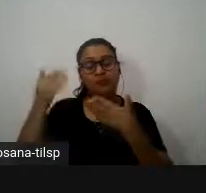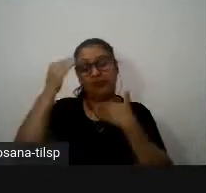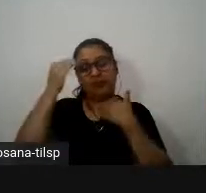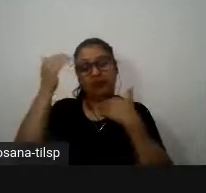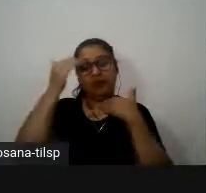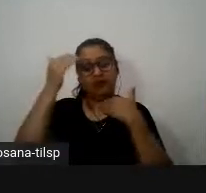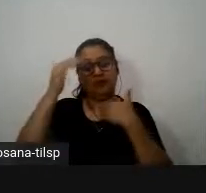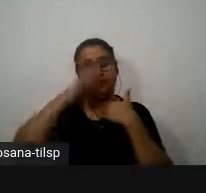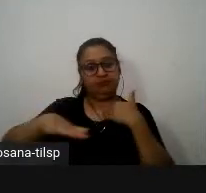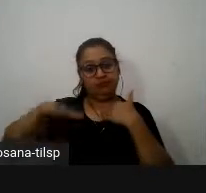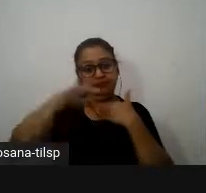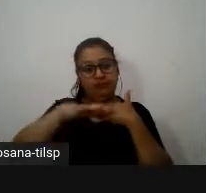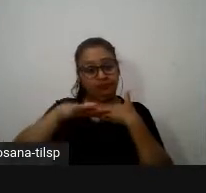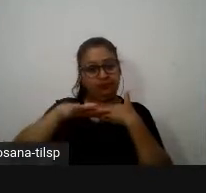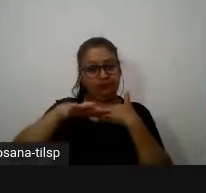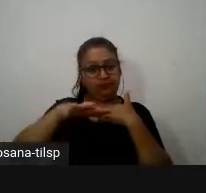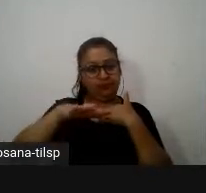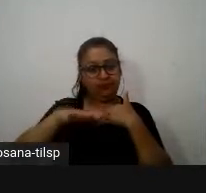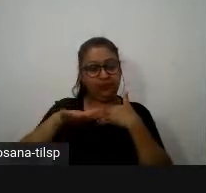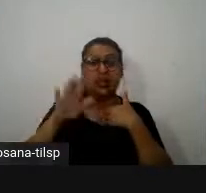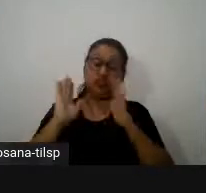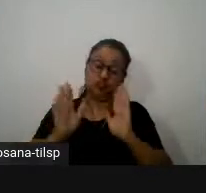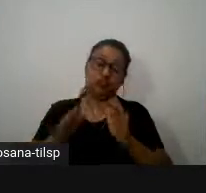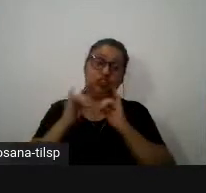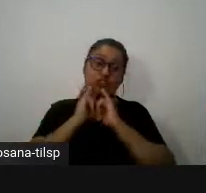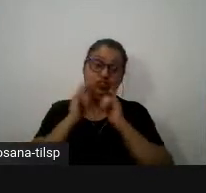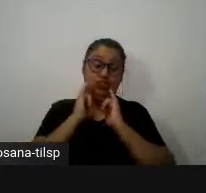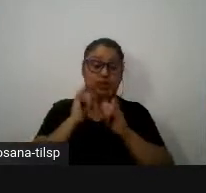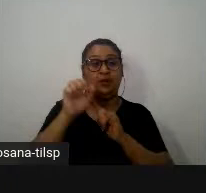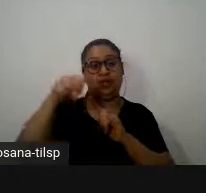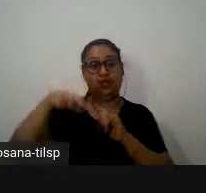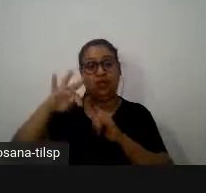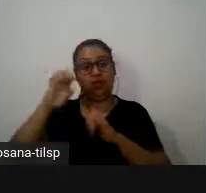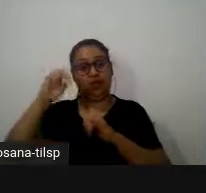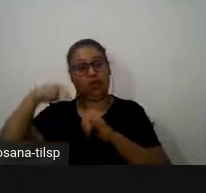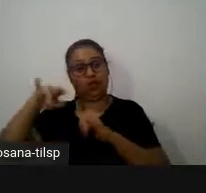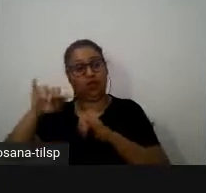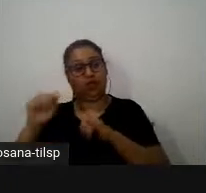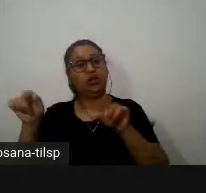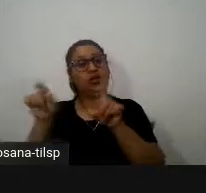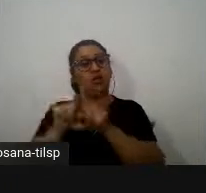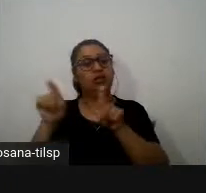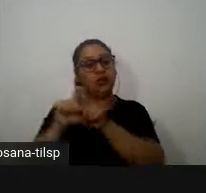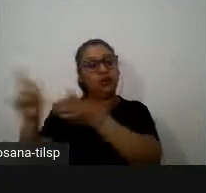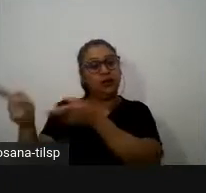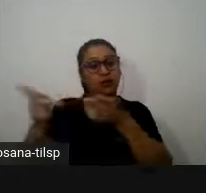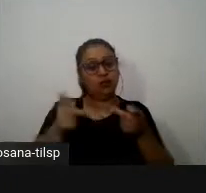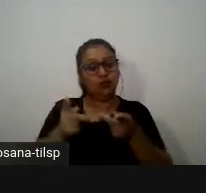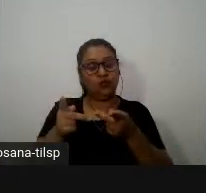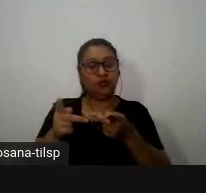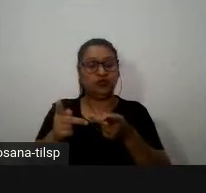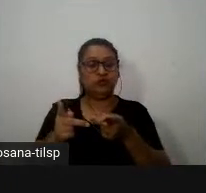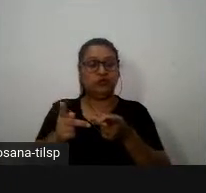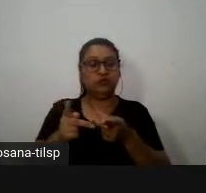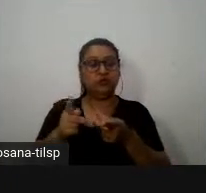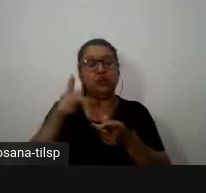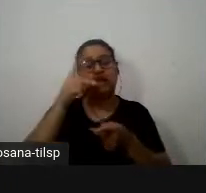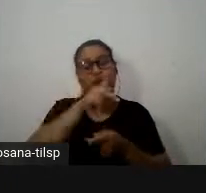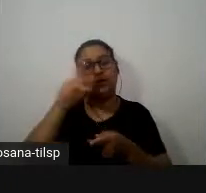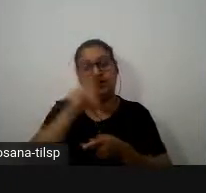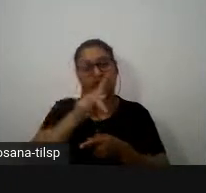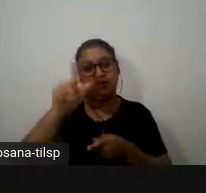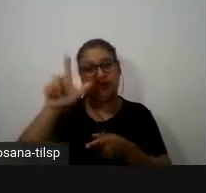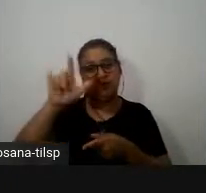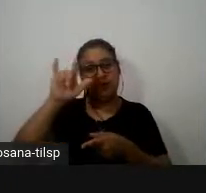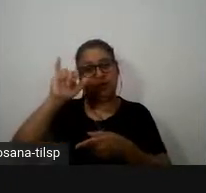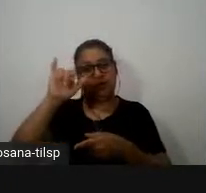que já foram tecidos pela Antónia agradecer muito o convite da professora Lília e dizer que é um